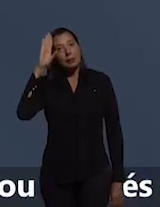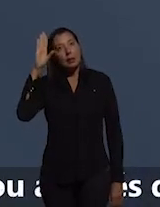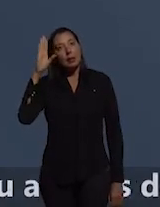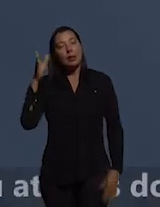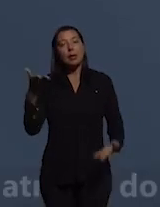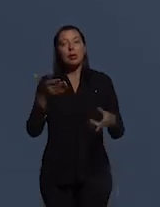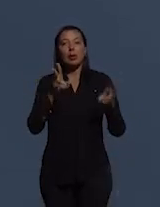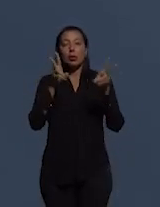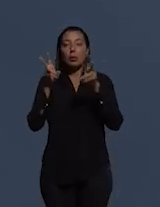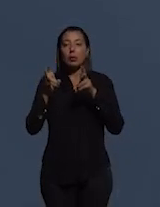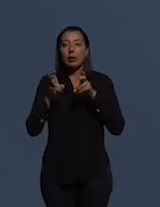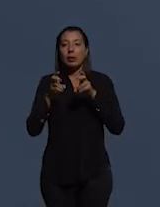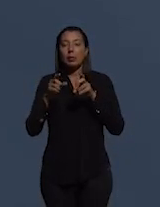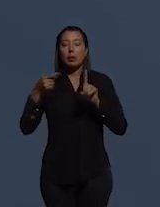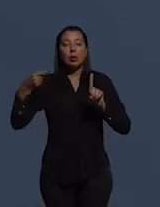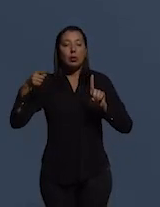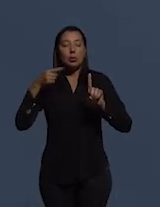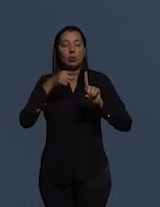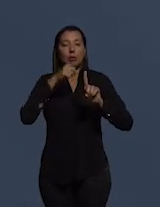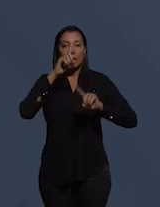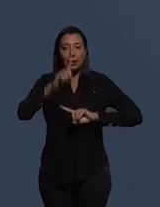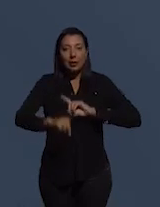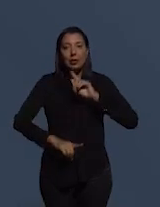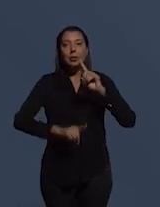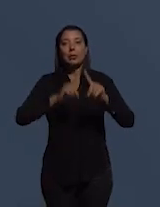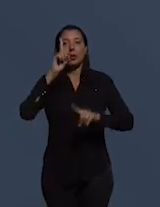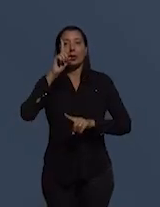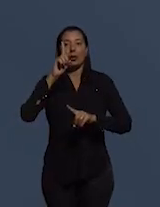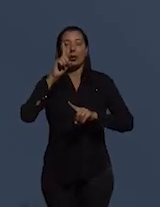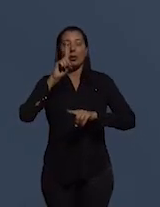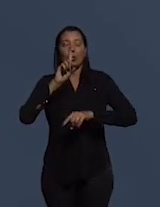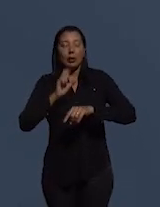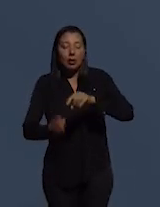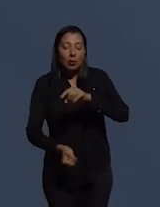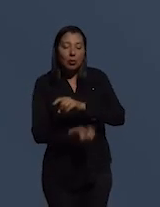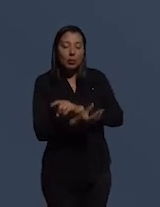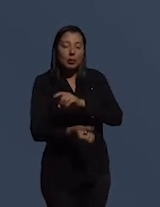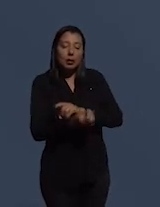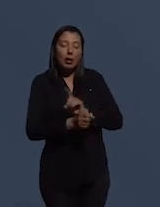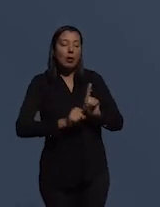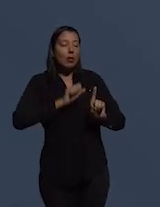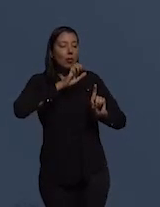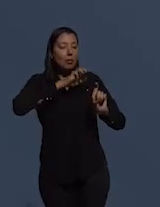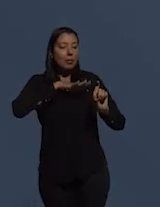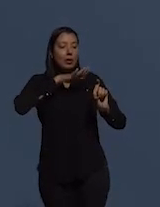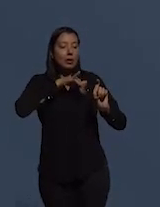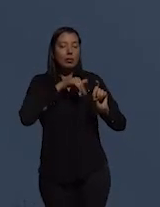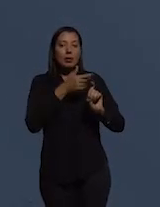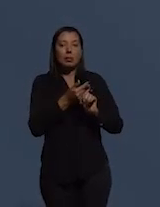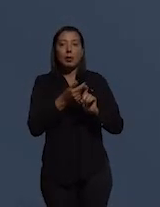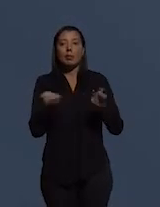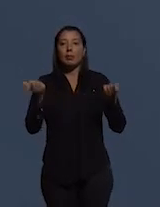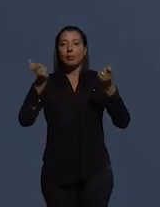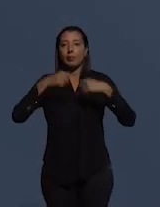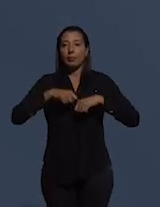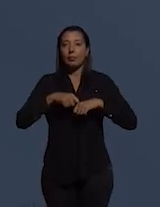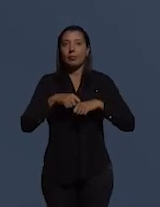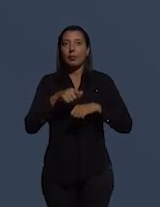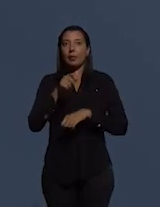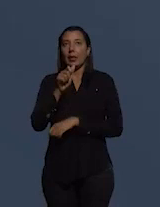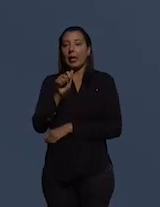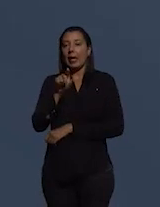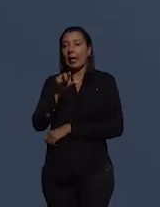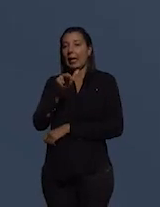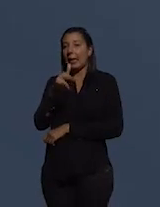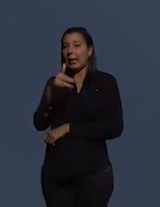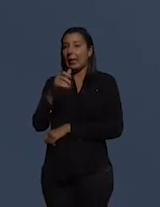tema o desafio da superação da corrupção, mitos e possibilidades. Alina Maguiup